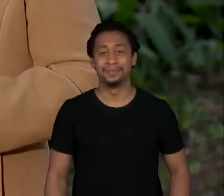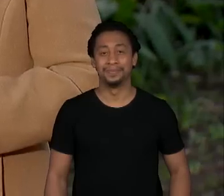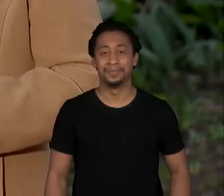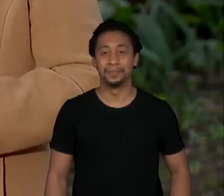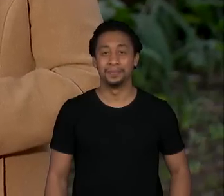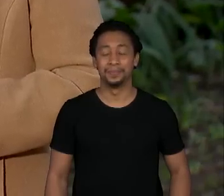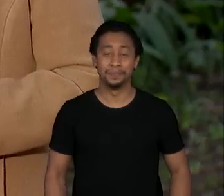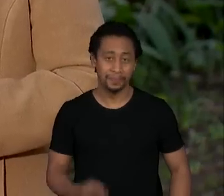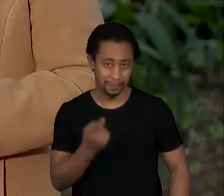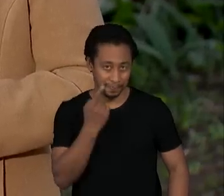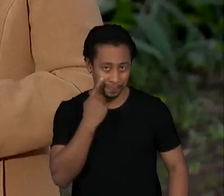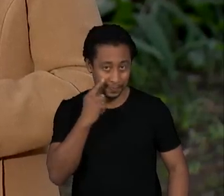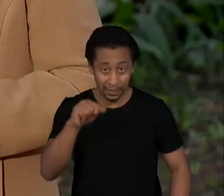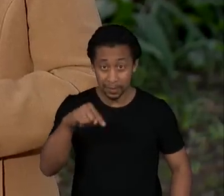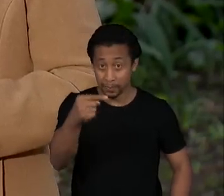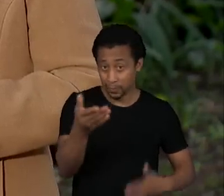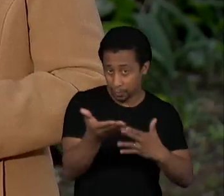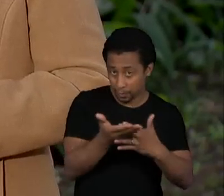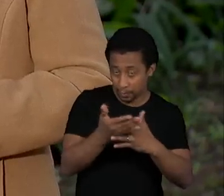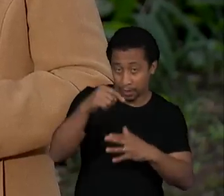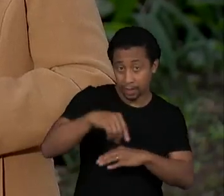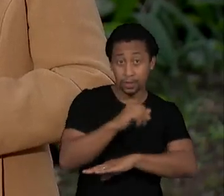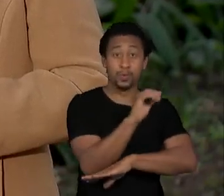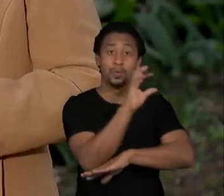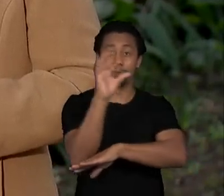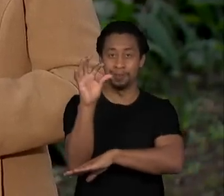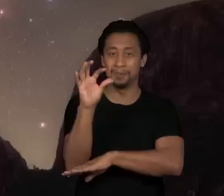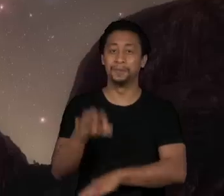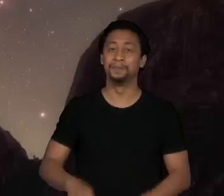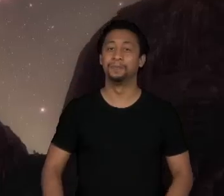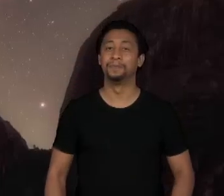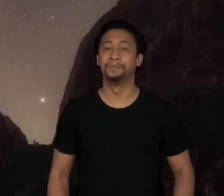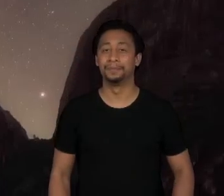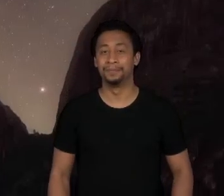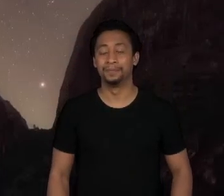E veja logo mais aqui no Repórter Eco.